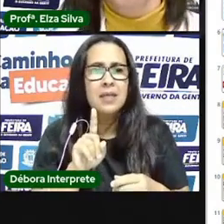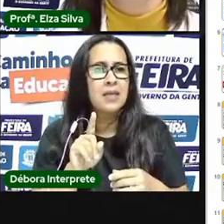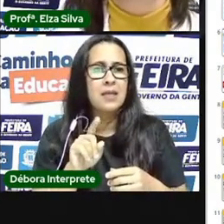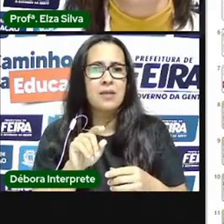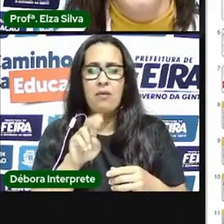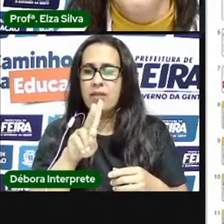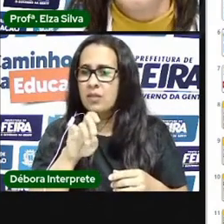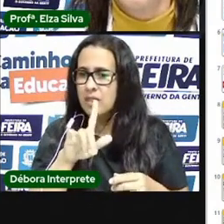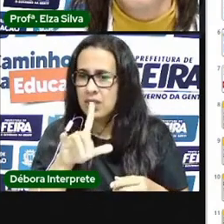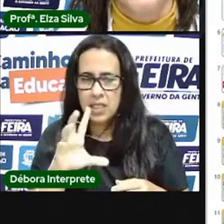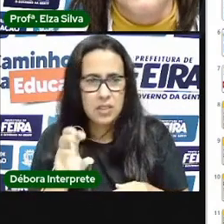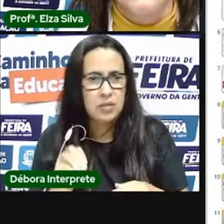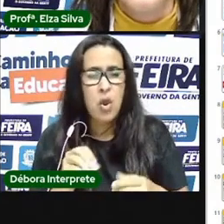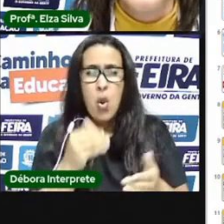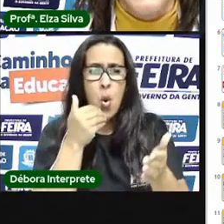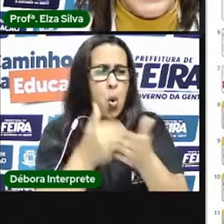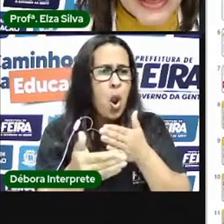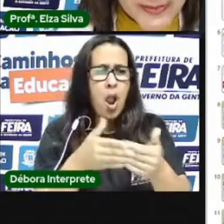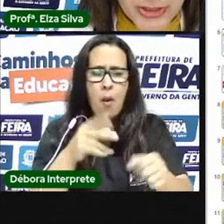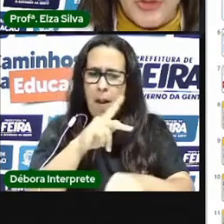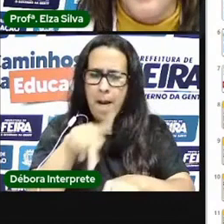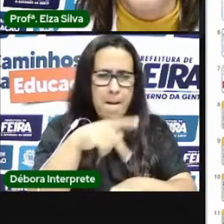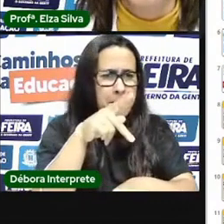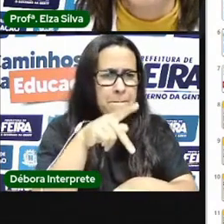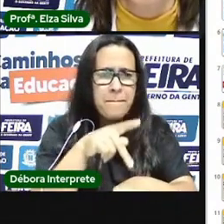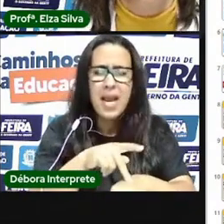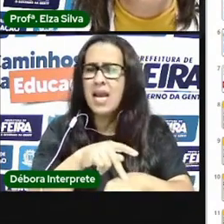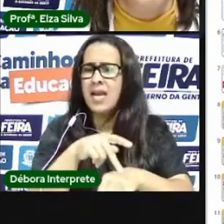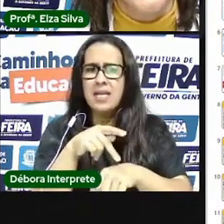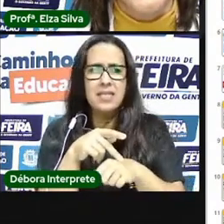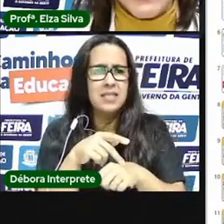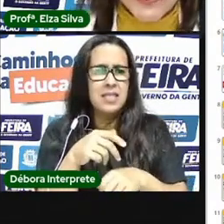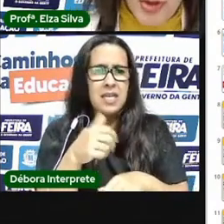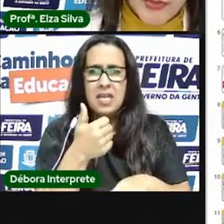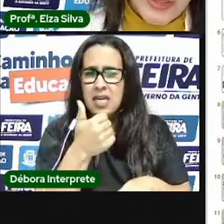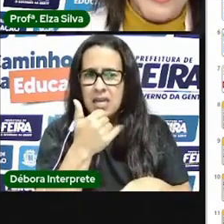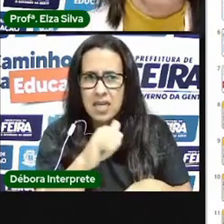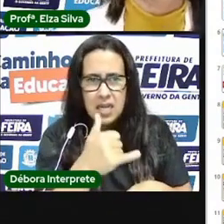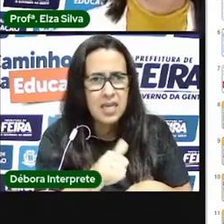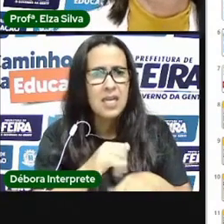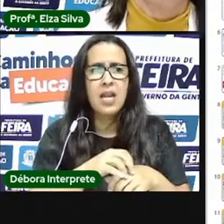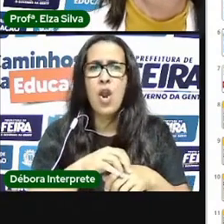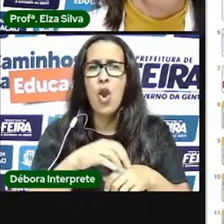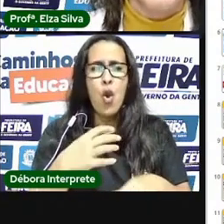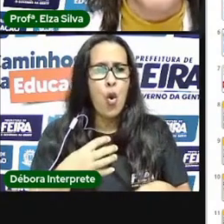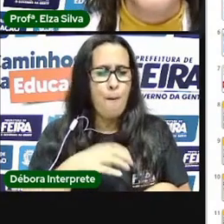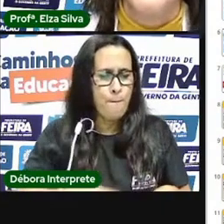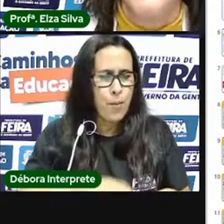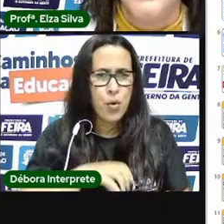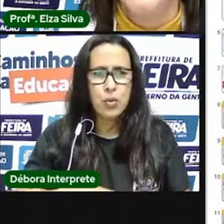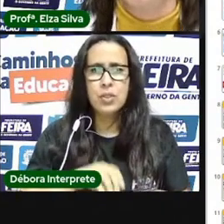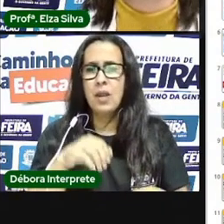colombianos, gregos, mexicanos, espanhóis, chineses, portugueses, italianos,